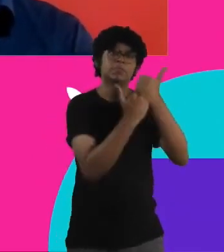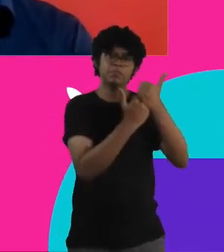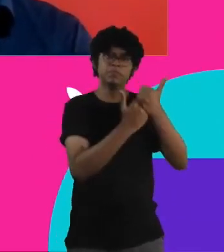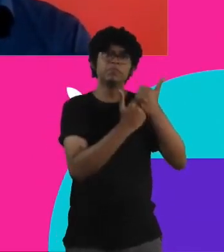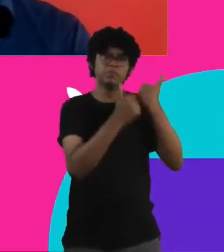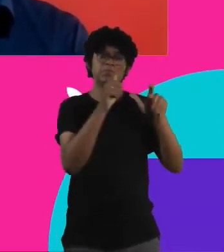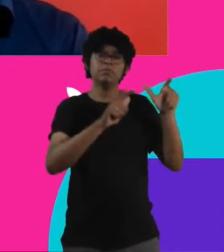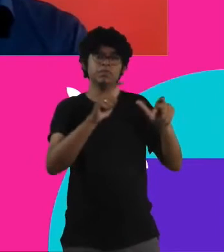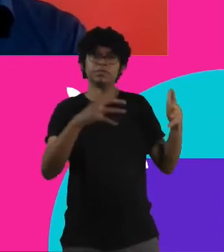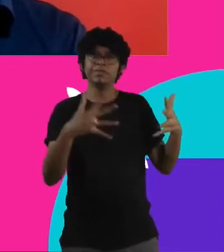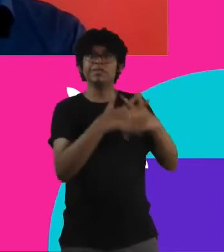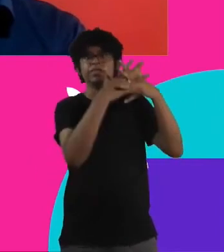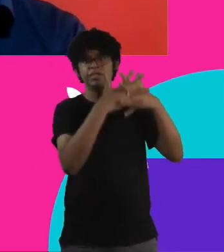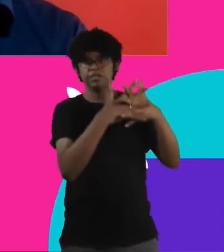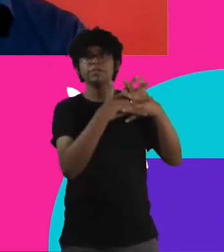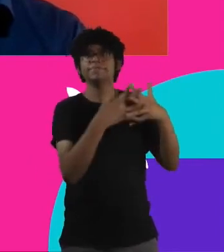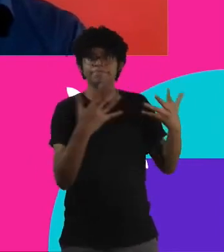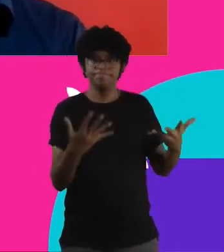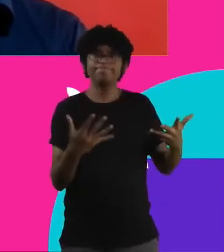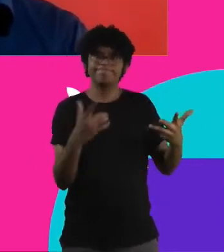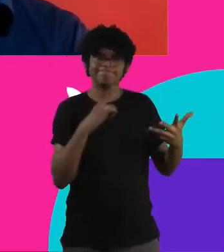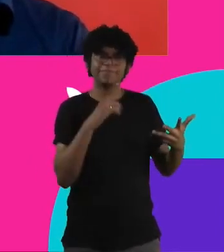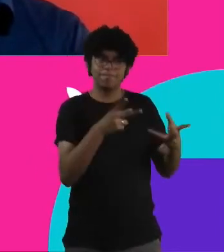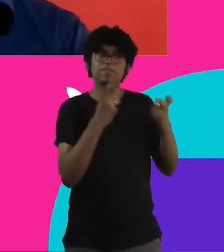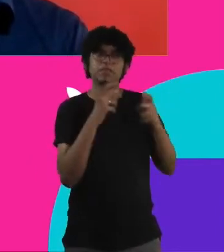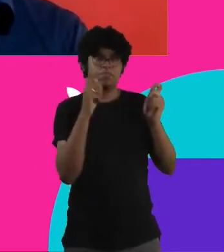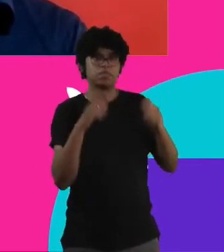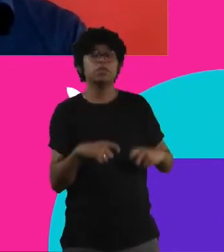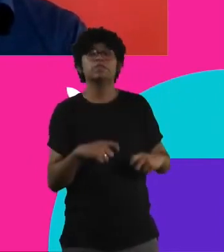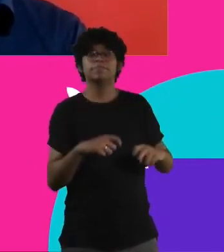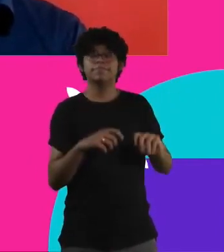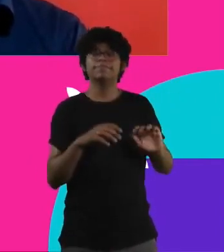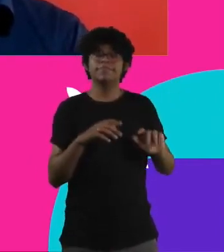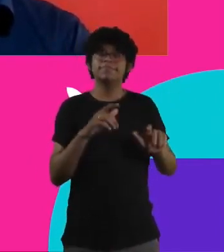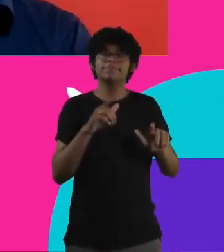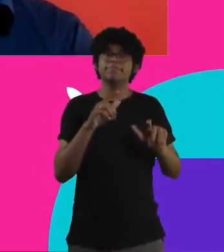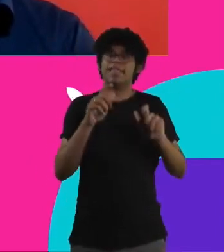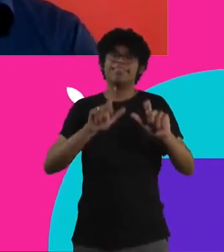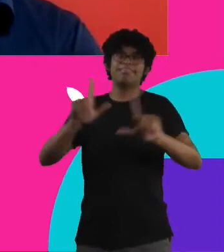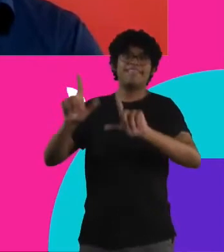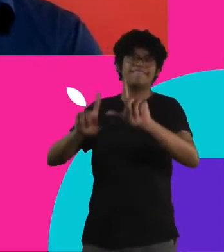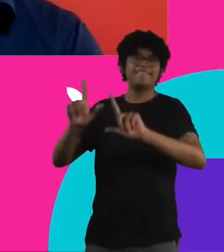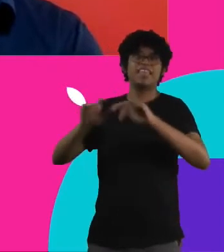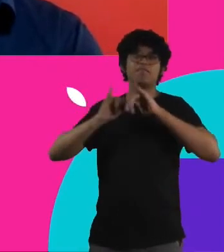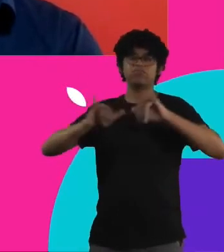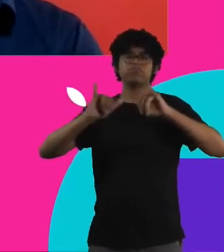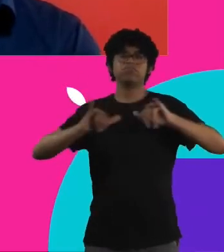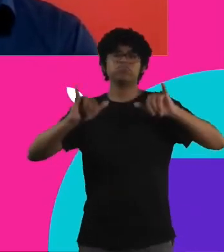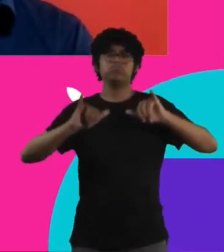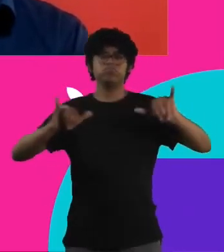humanitária. Isso veio muito à tona, isso acho que as pessoas acompanharam aí na mídia de uma certa forma.